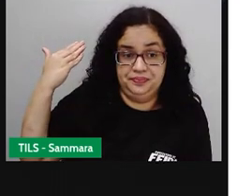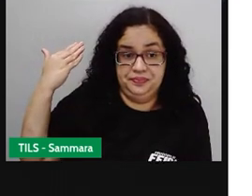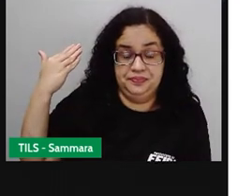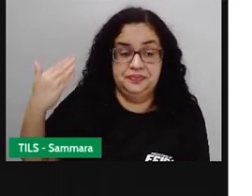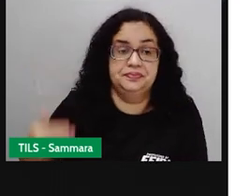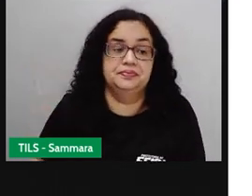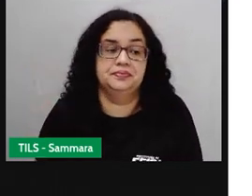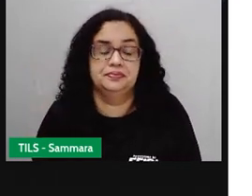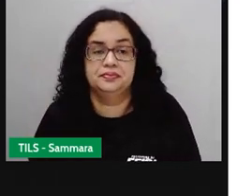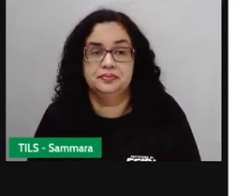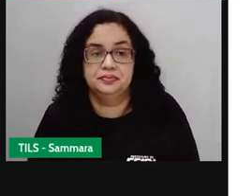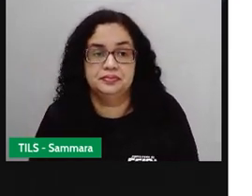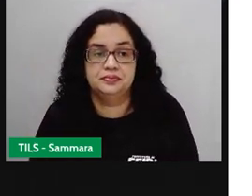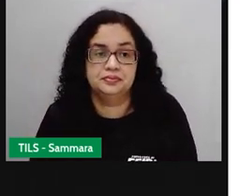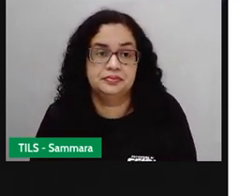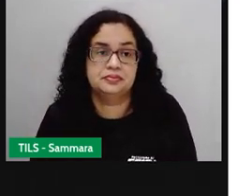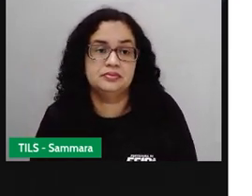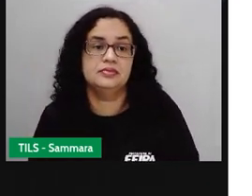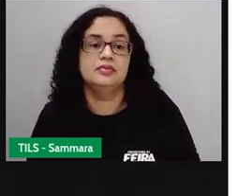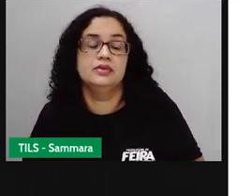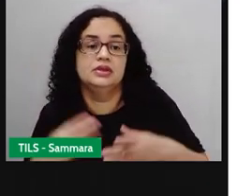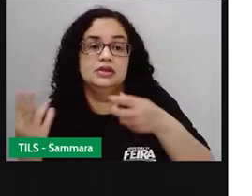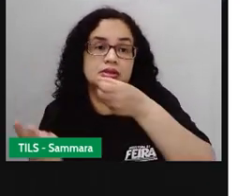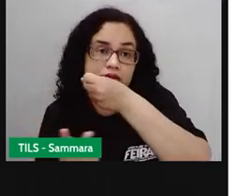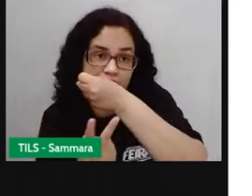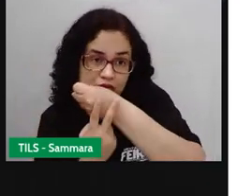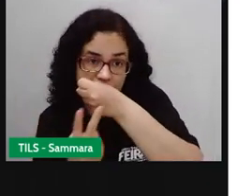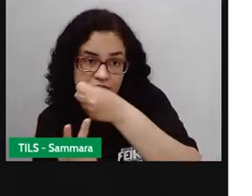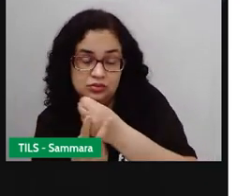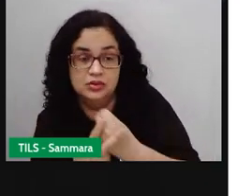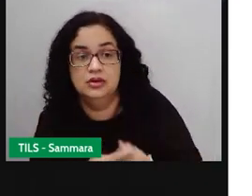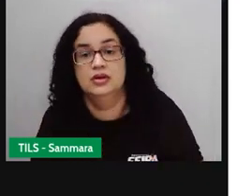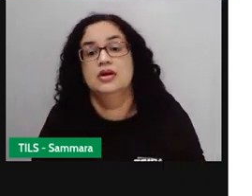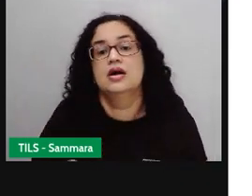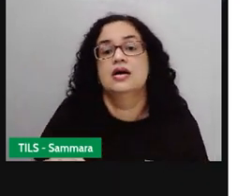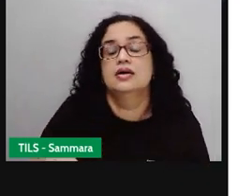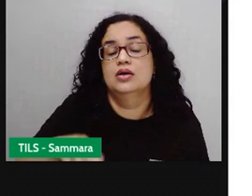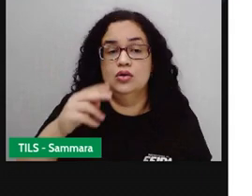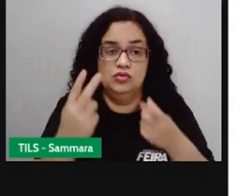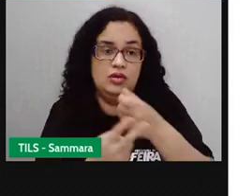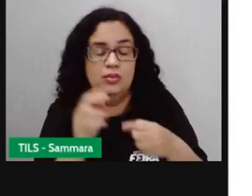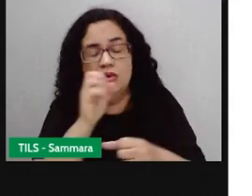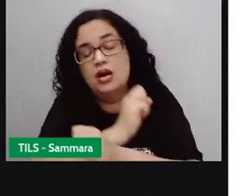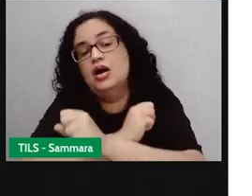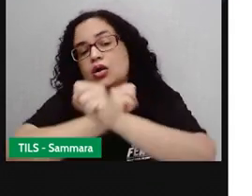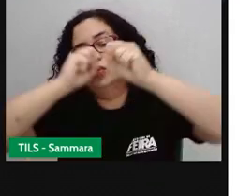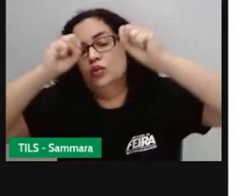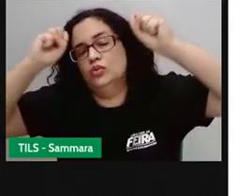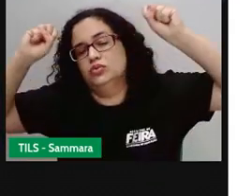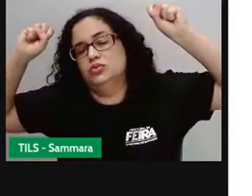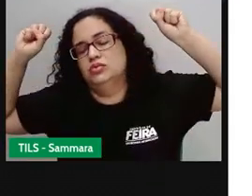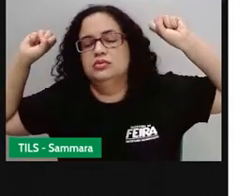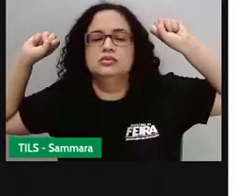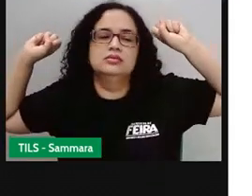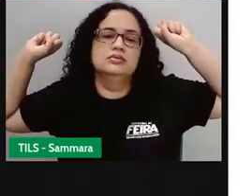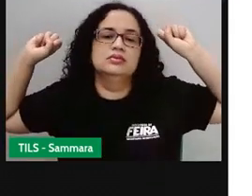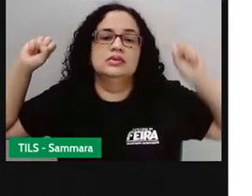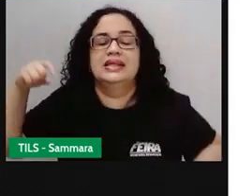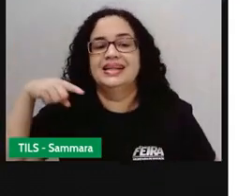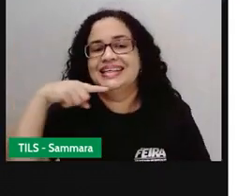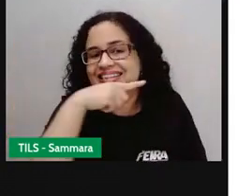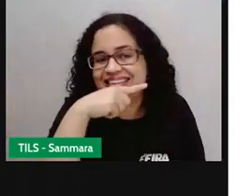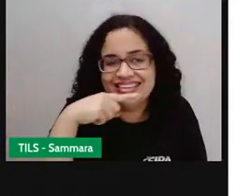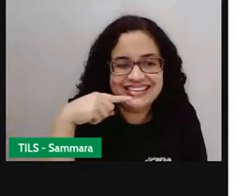passado. Então, o tempo dos verbos acordou, levantou e